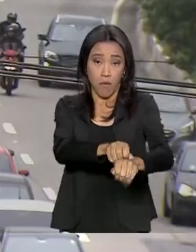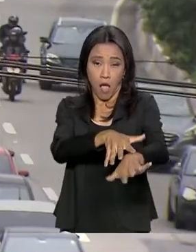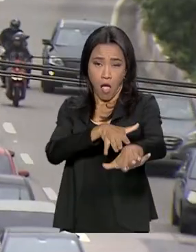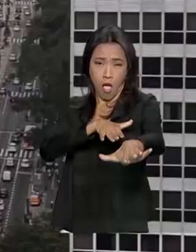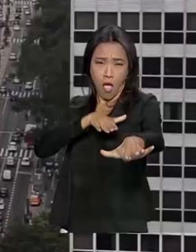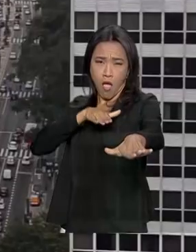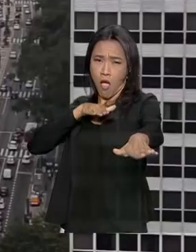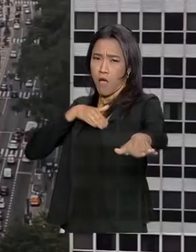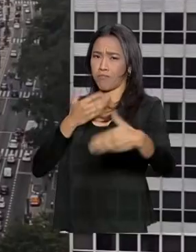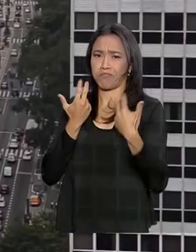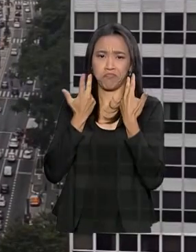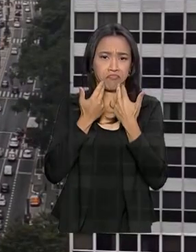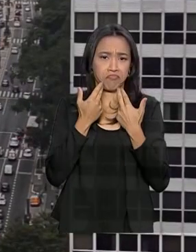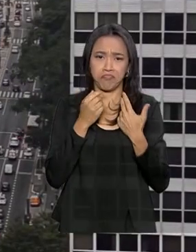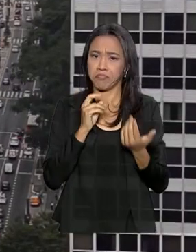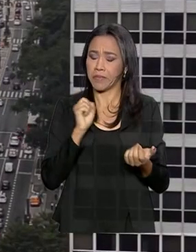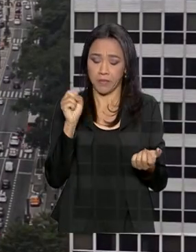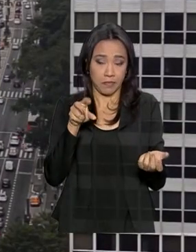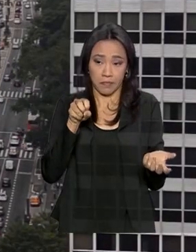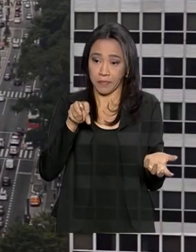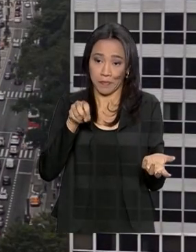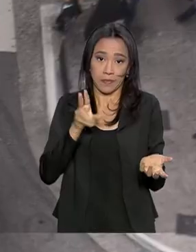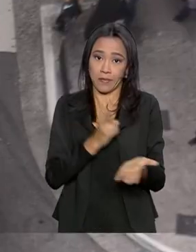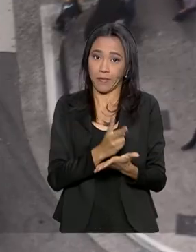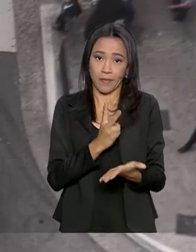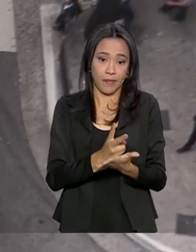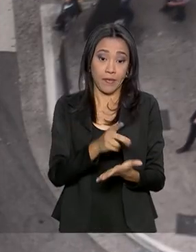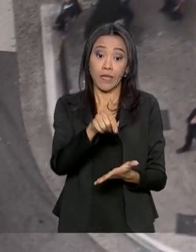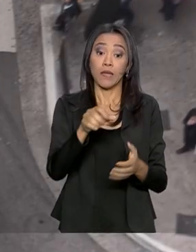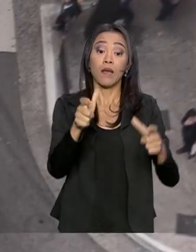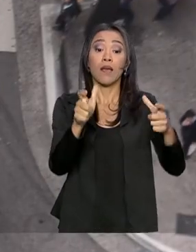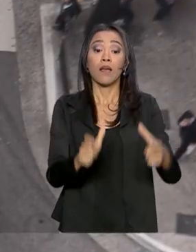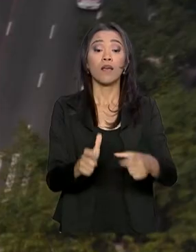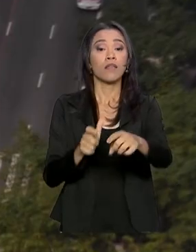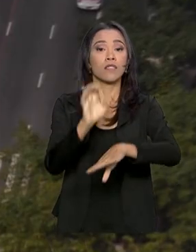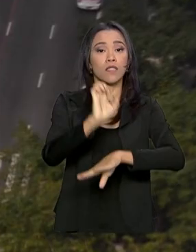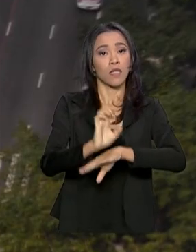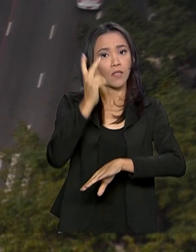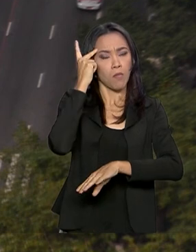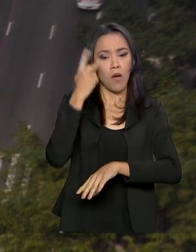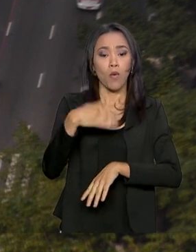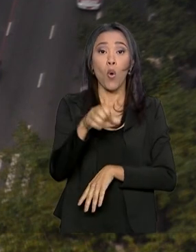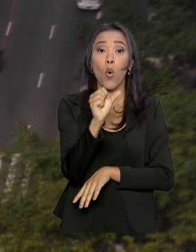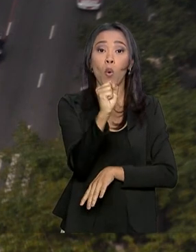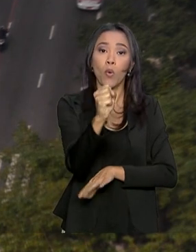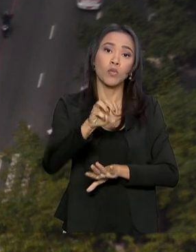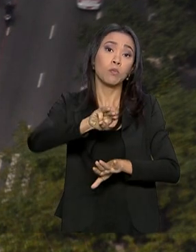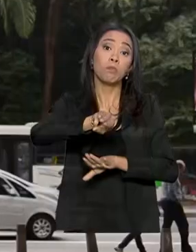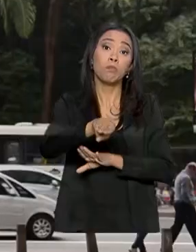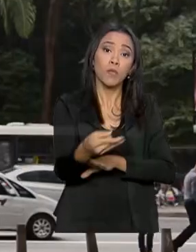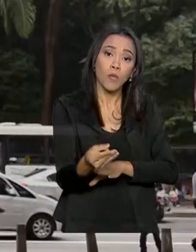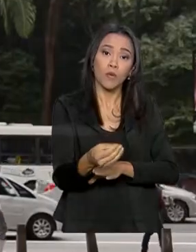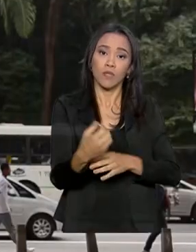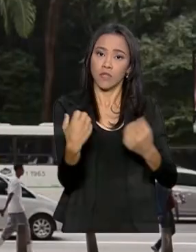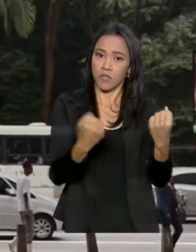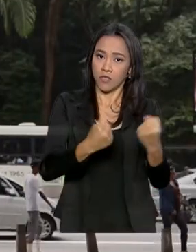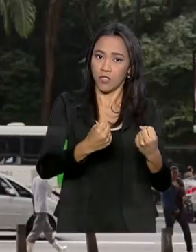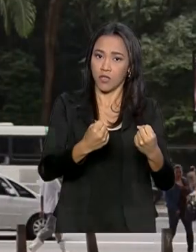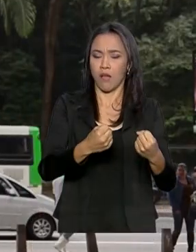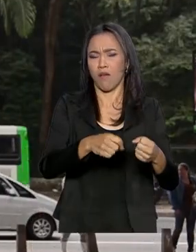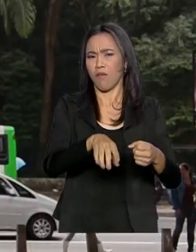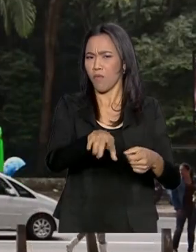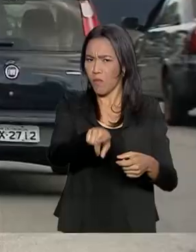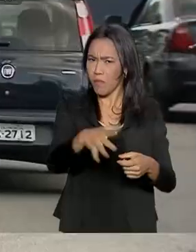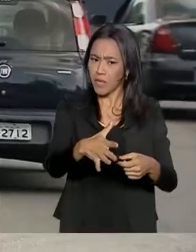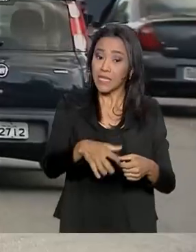frequentes. Na capital paulista, por exemplo, são mais de 8 milhões e meio de veículos. Uma média de